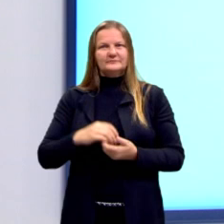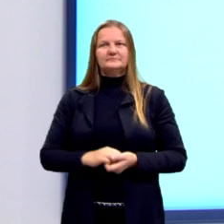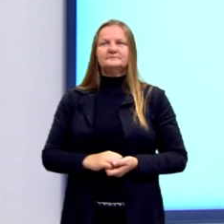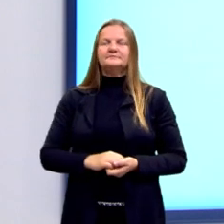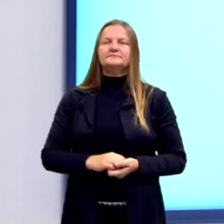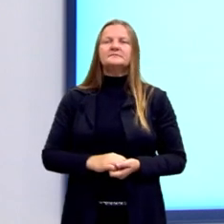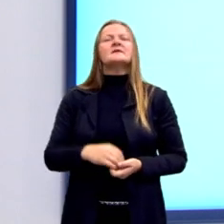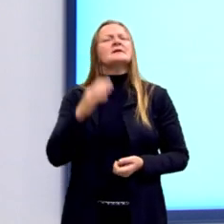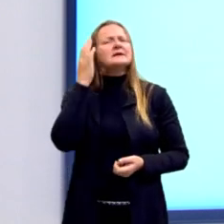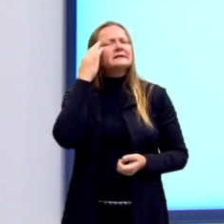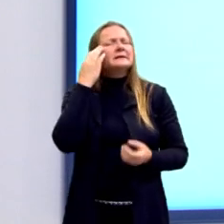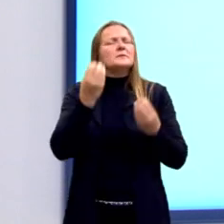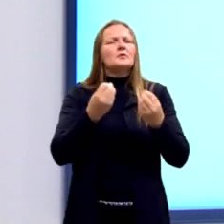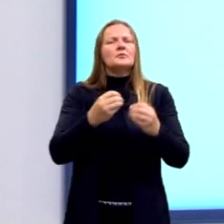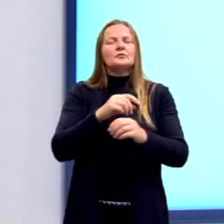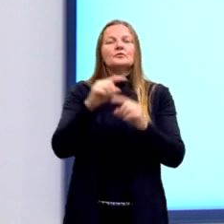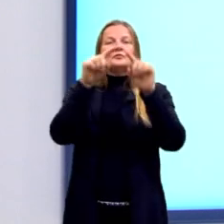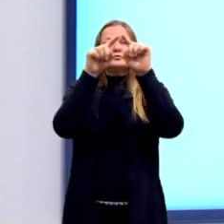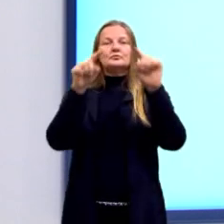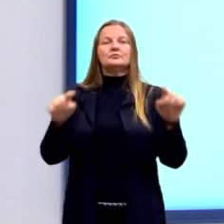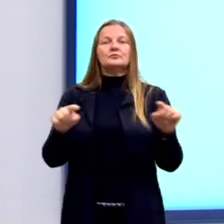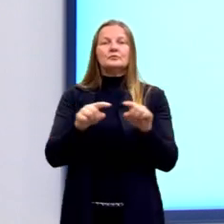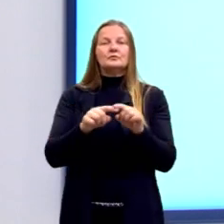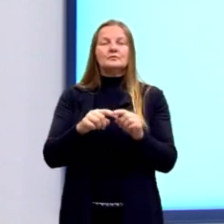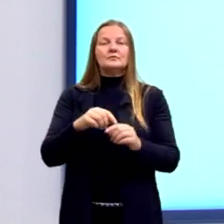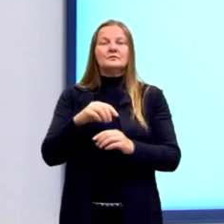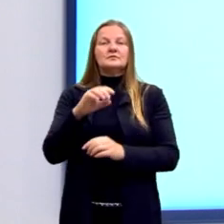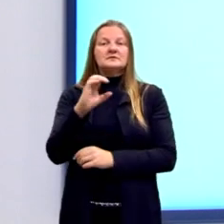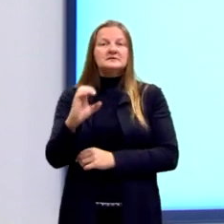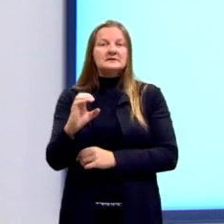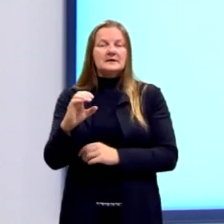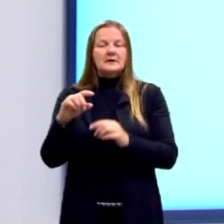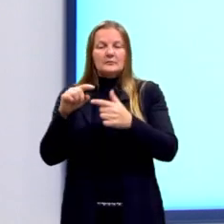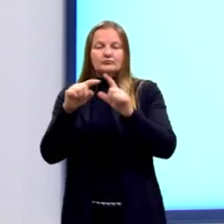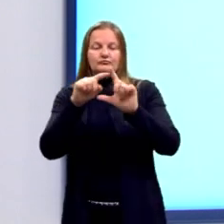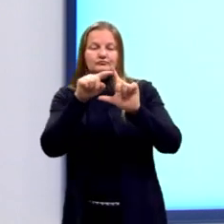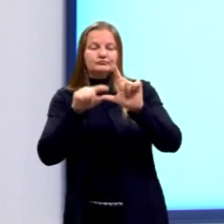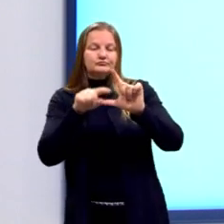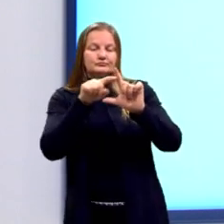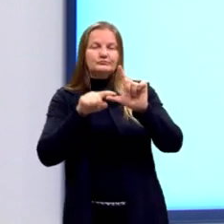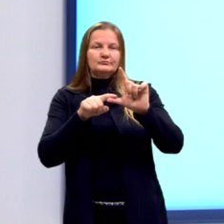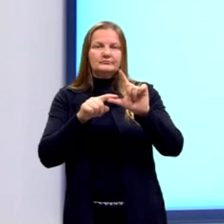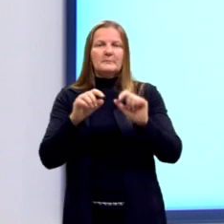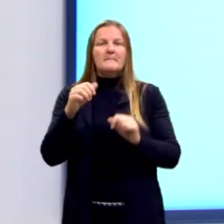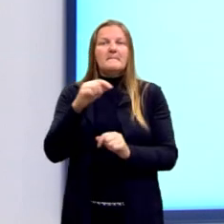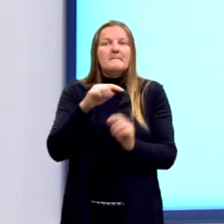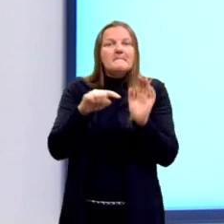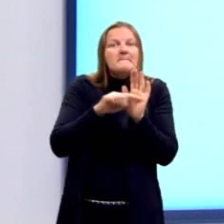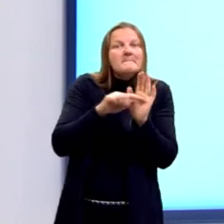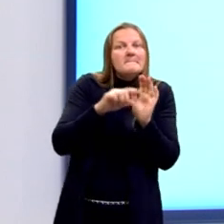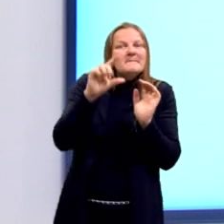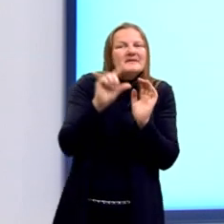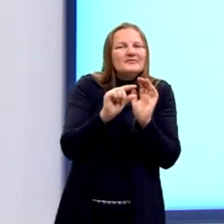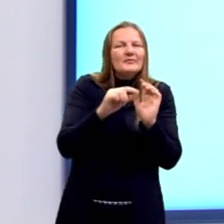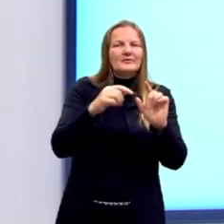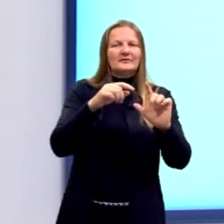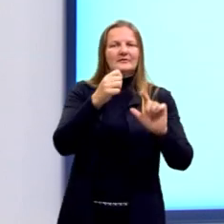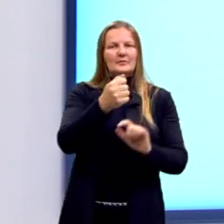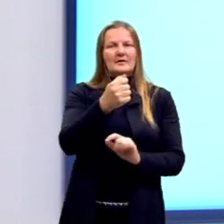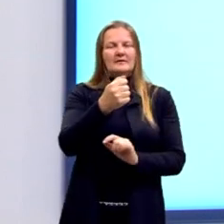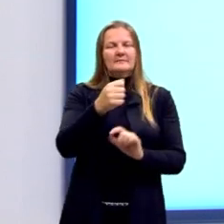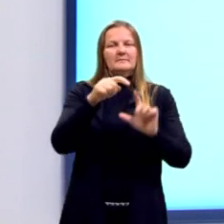Sabe-se que na figura 1, o ângulo C é menor que o ângulo A, e este é menor que o ângulo B.